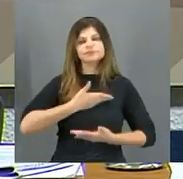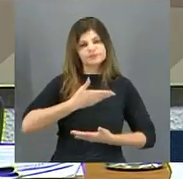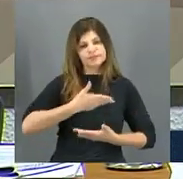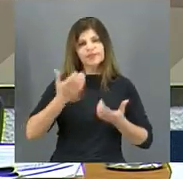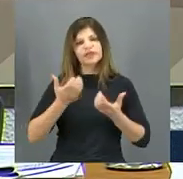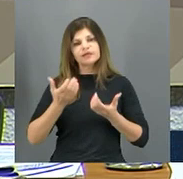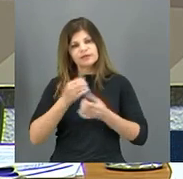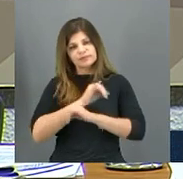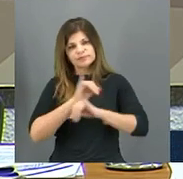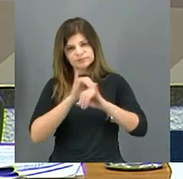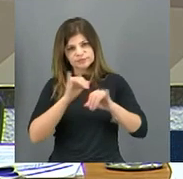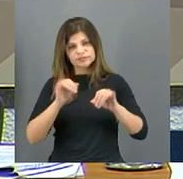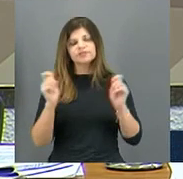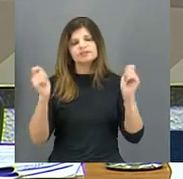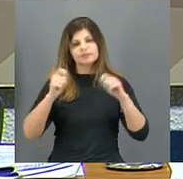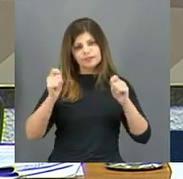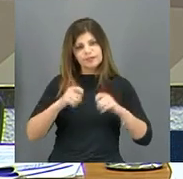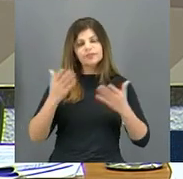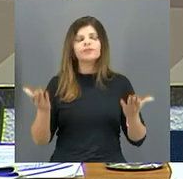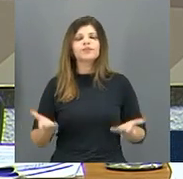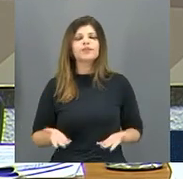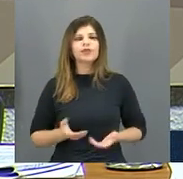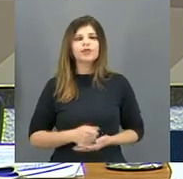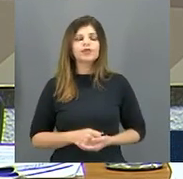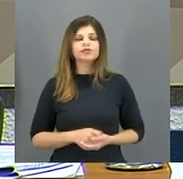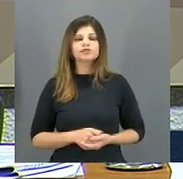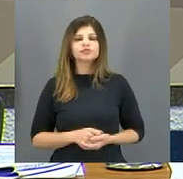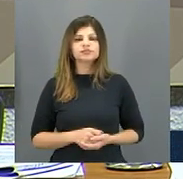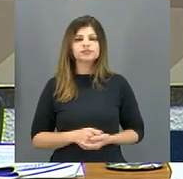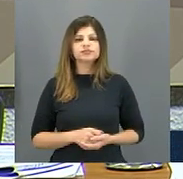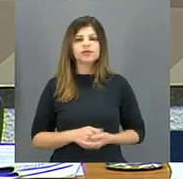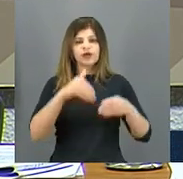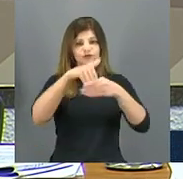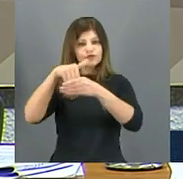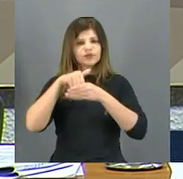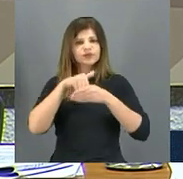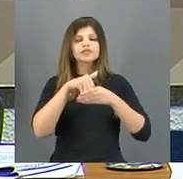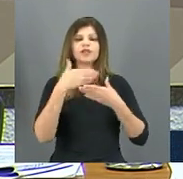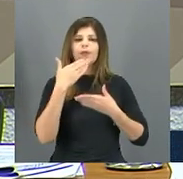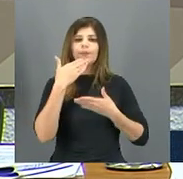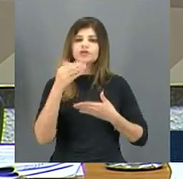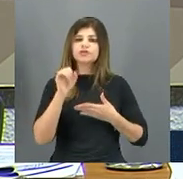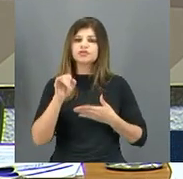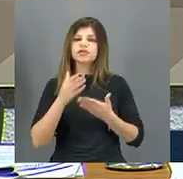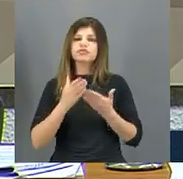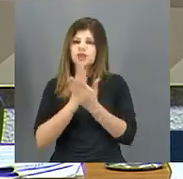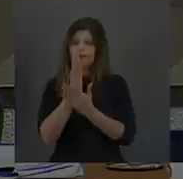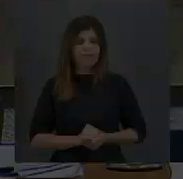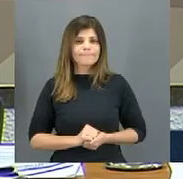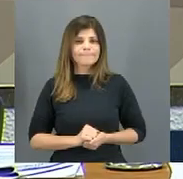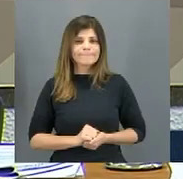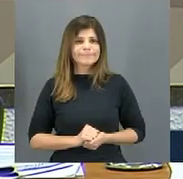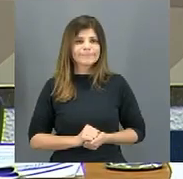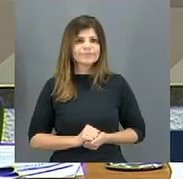fazer alguma indicação, ajustem depois para a secretaria geral da mesa. Em votação, requerimento. Aqueles que aprovam, mas não encontram aprovado.